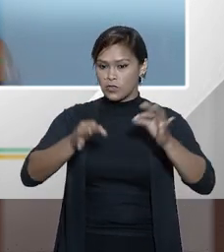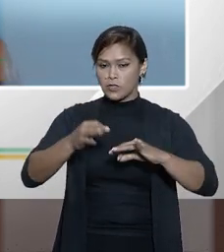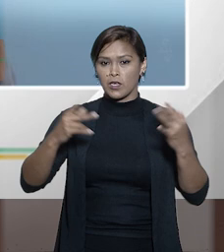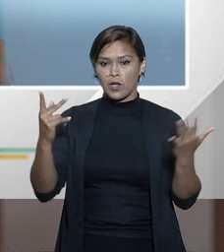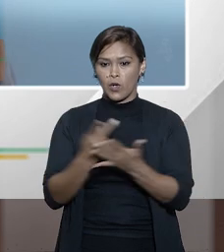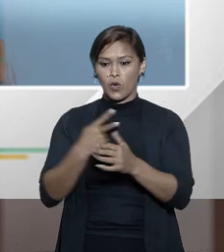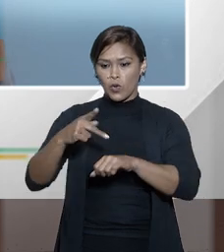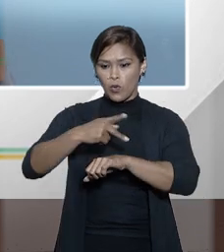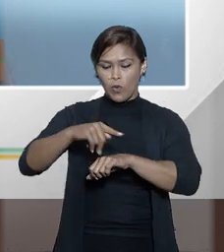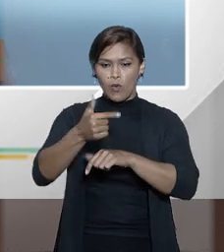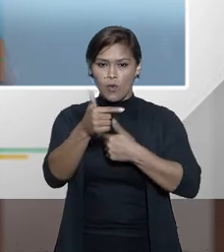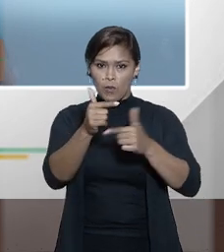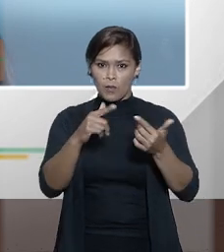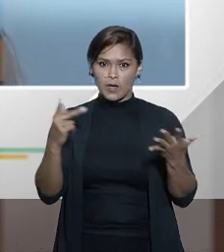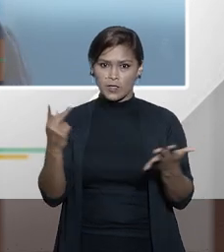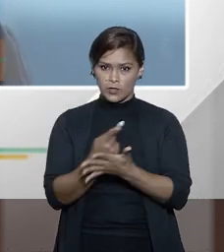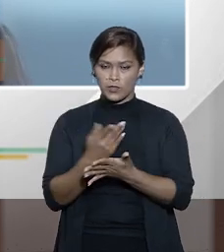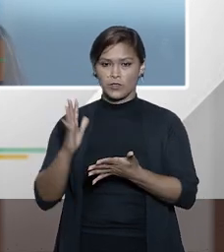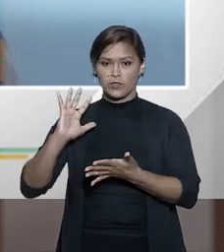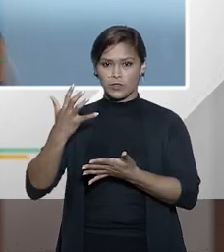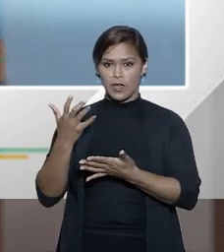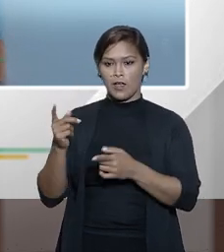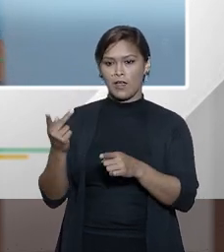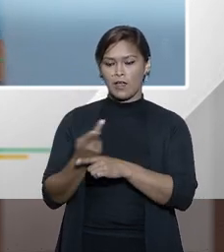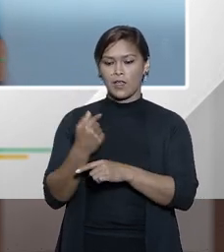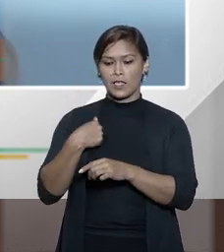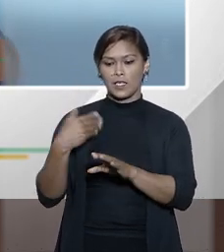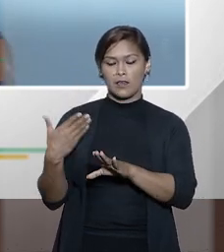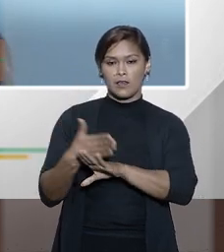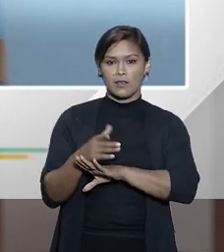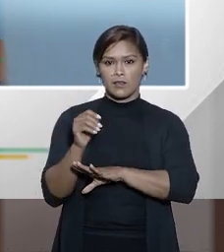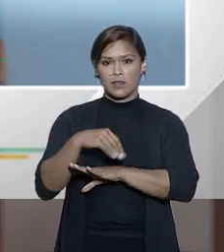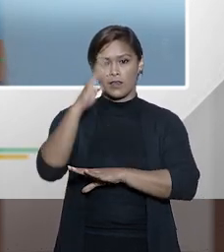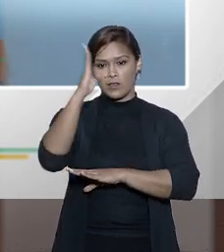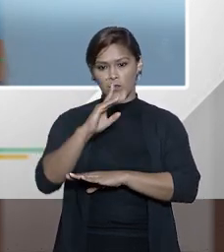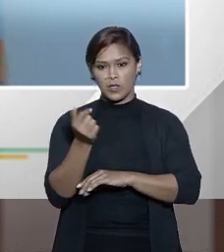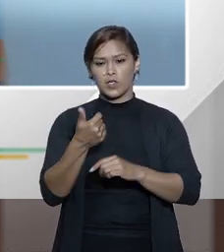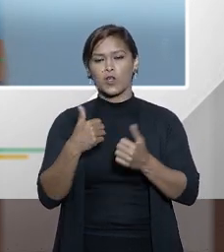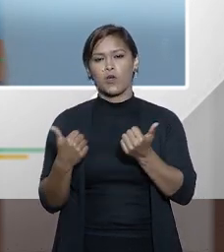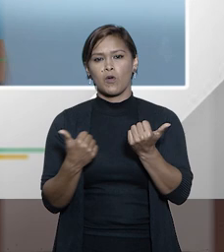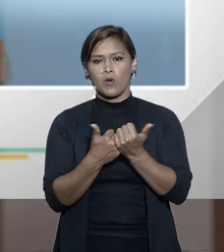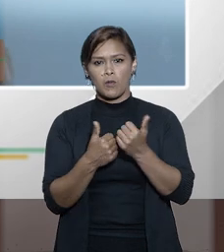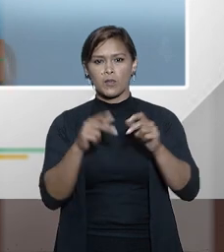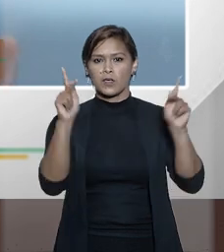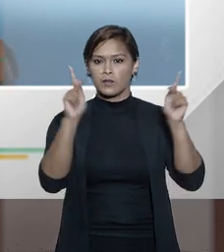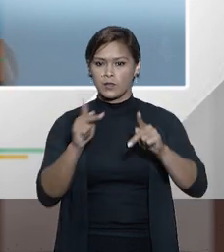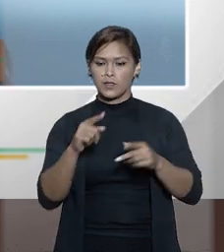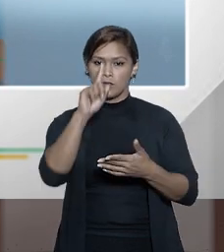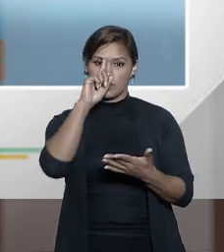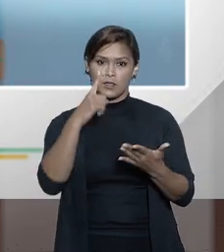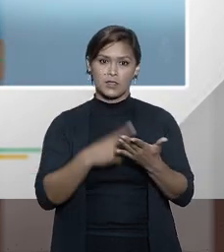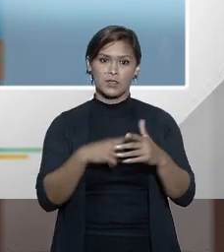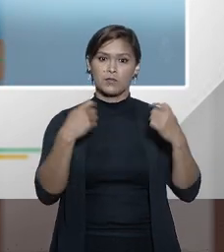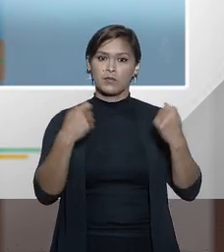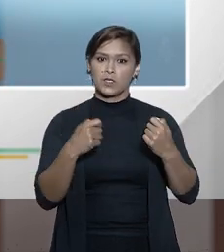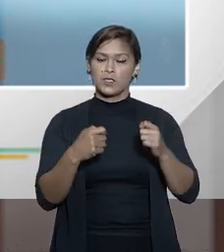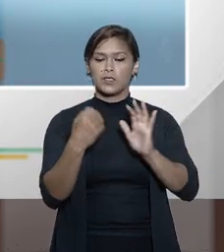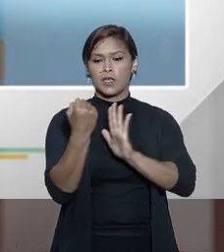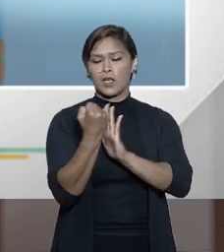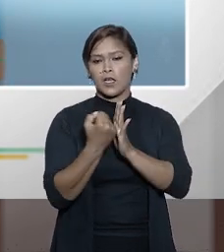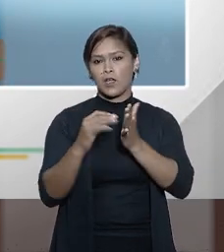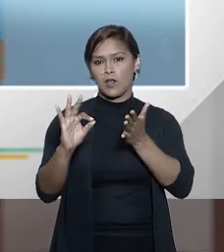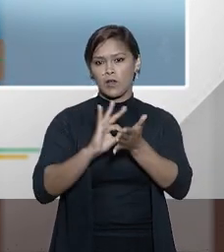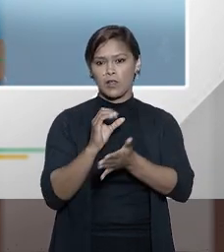tomada do exterior se ela tiver que ser reconhecida aqui ou seja uma cooperação passiva essa decisão precisaria ser